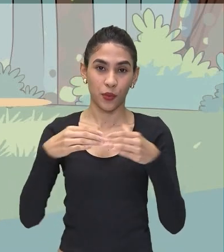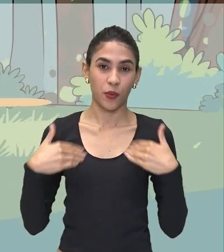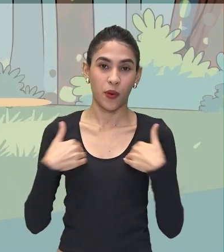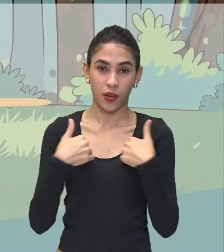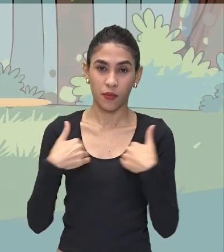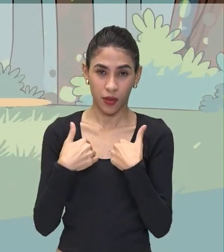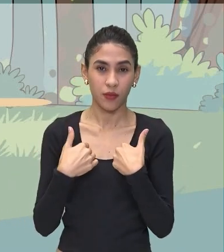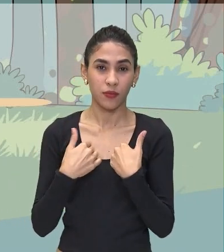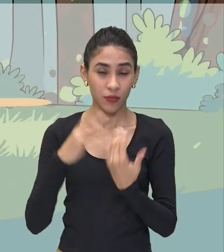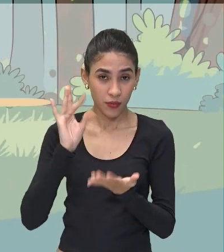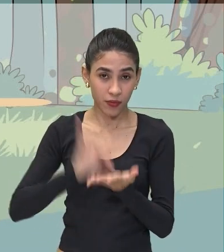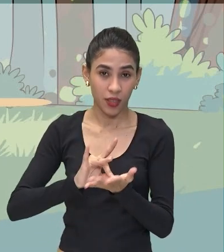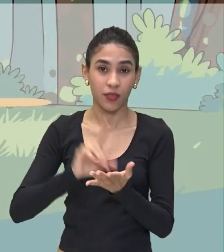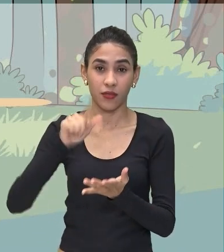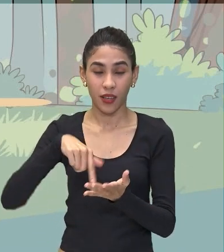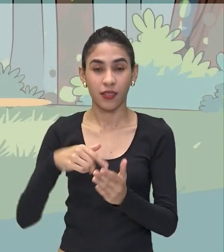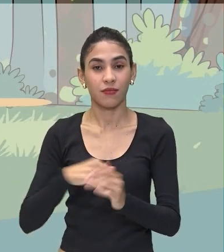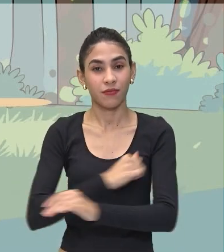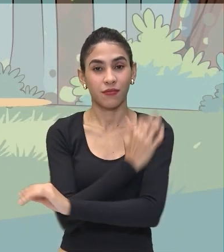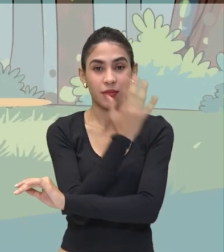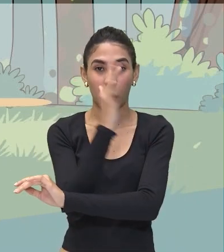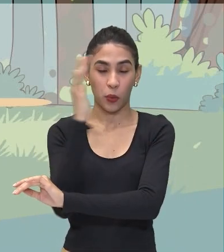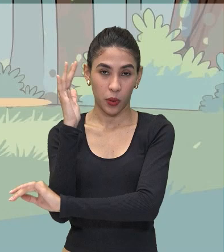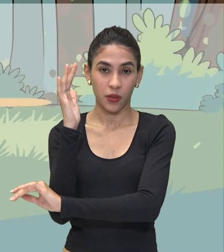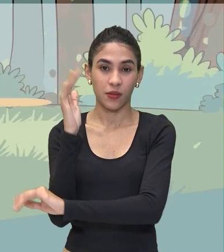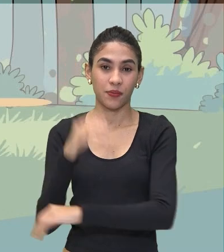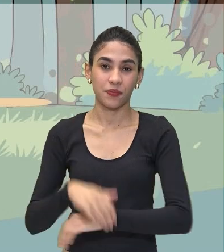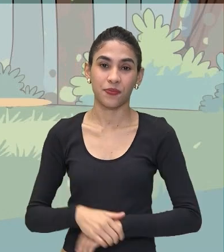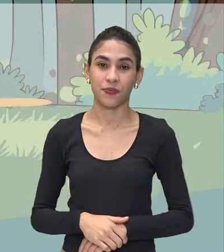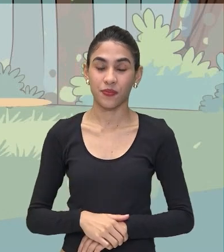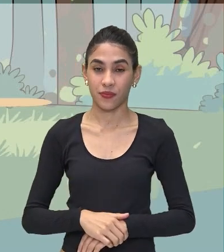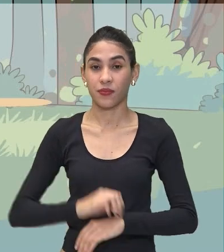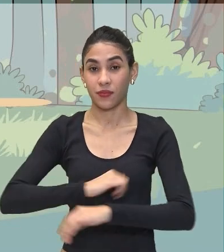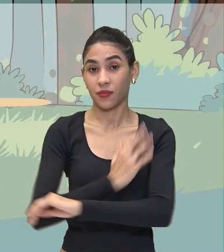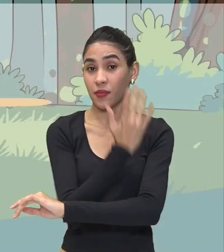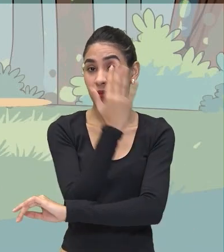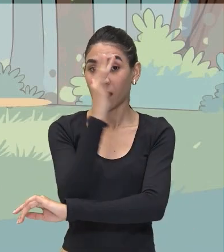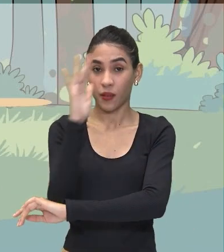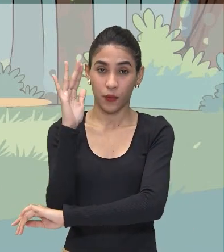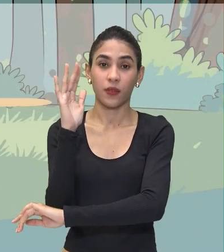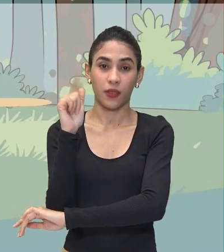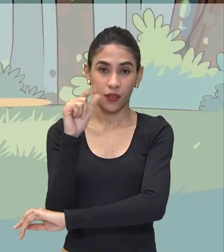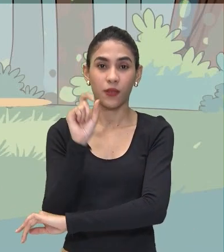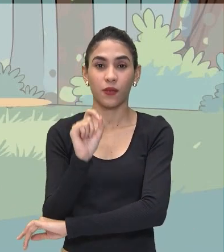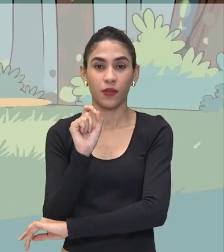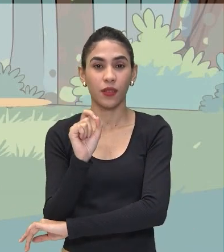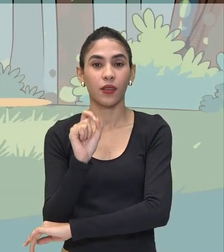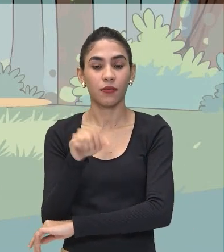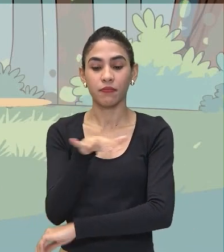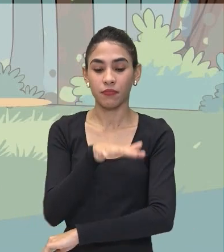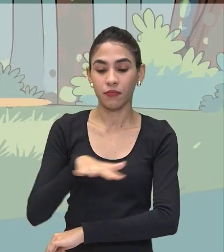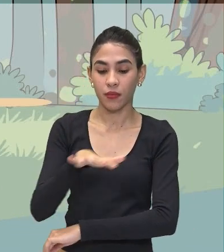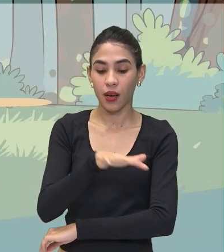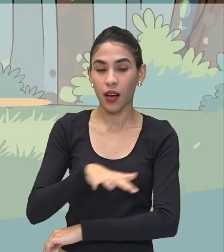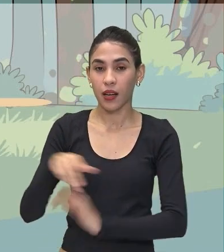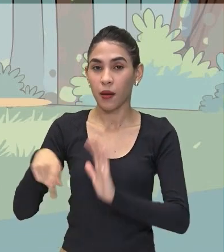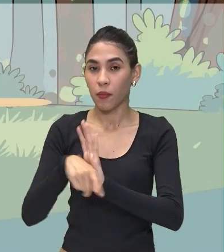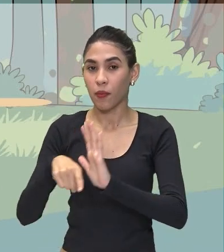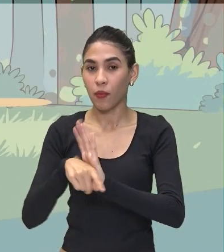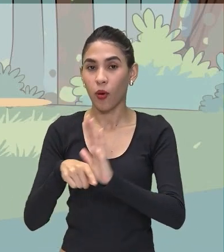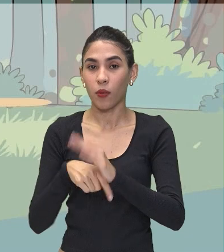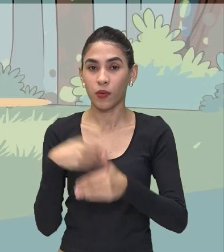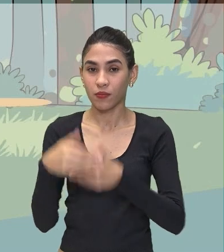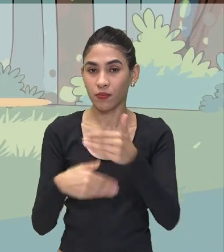realmente assim Que a natureza se encontra A natureza é exatamente O espaço, ecossistema